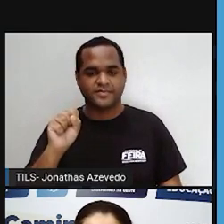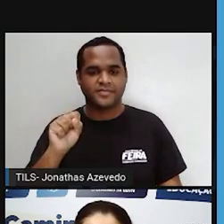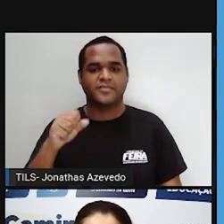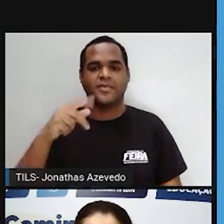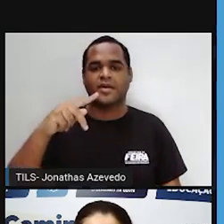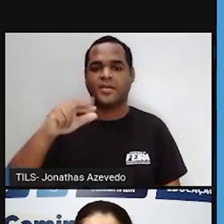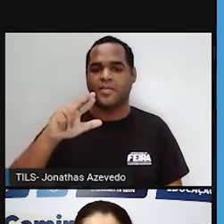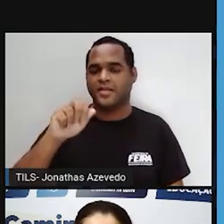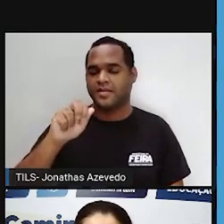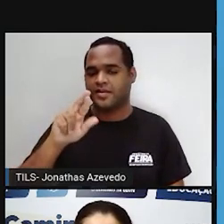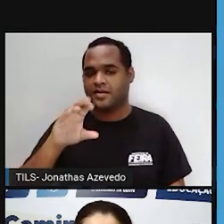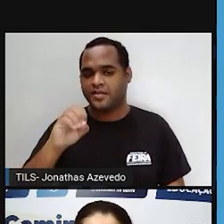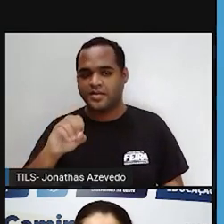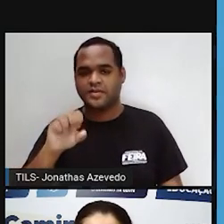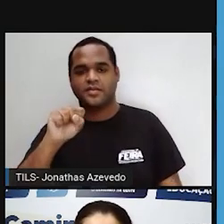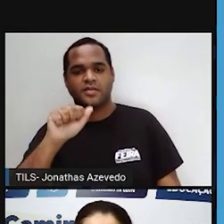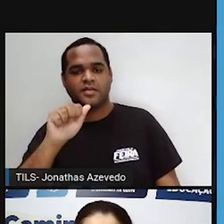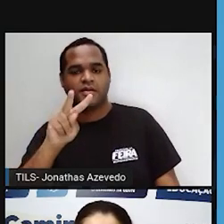pradarias e savanas.